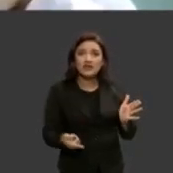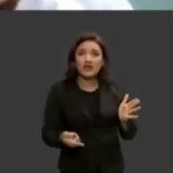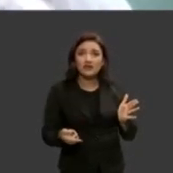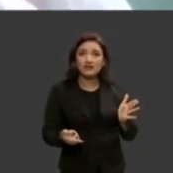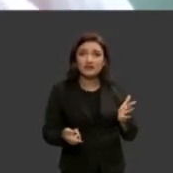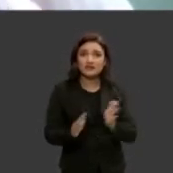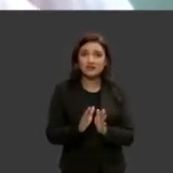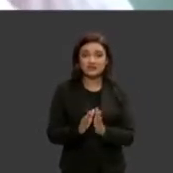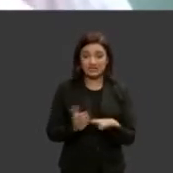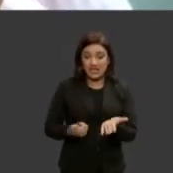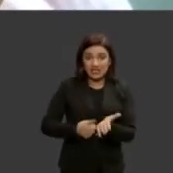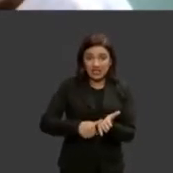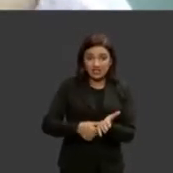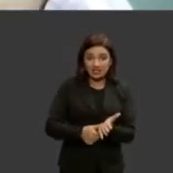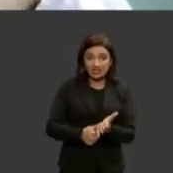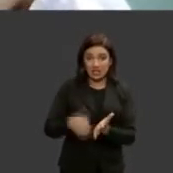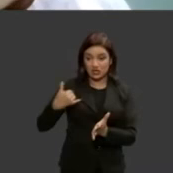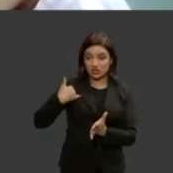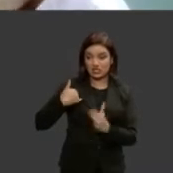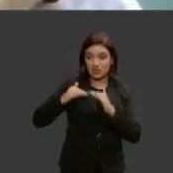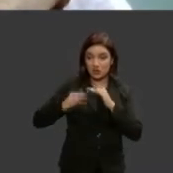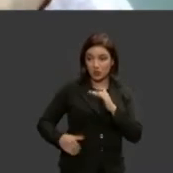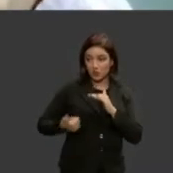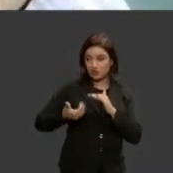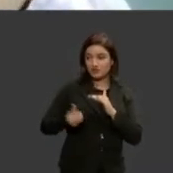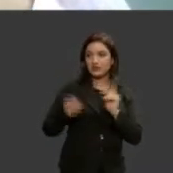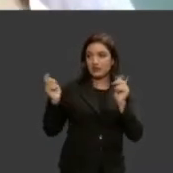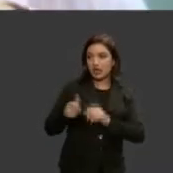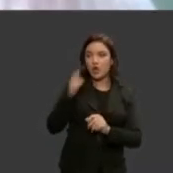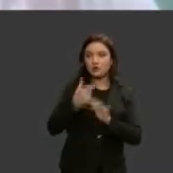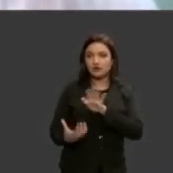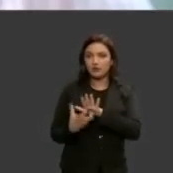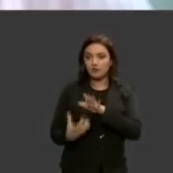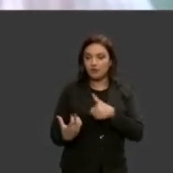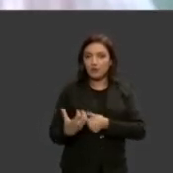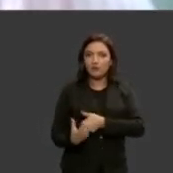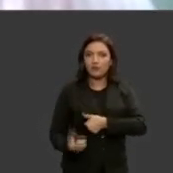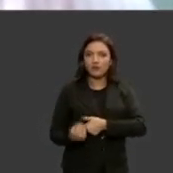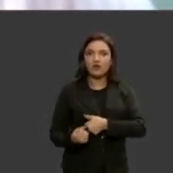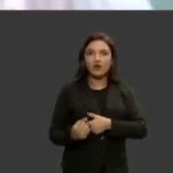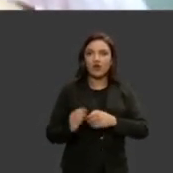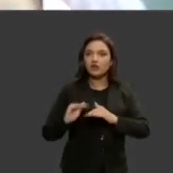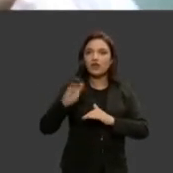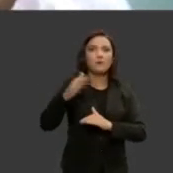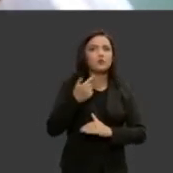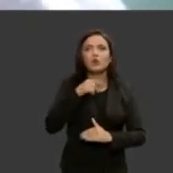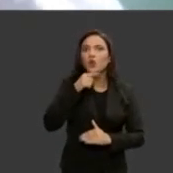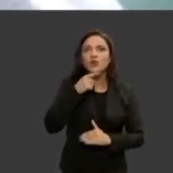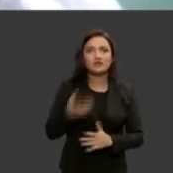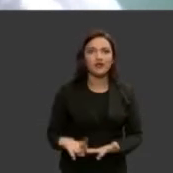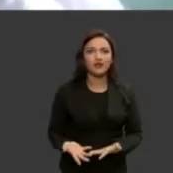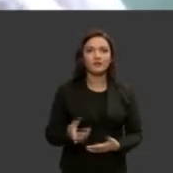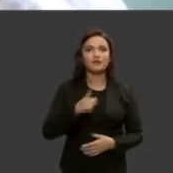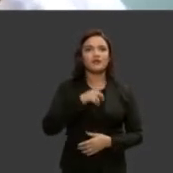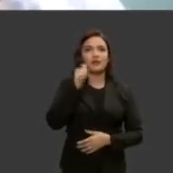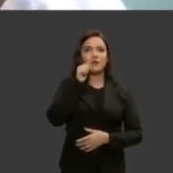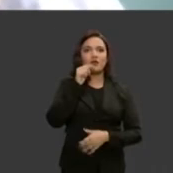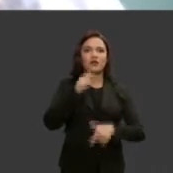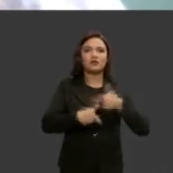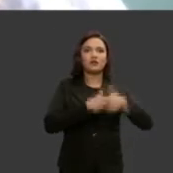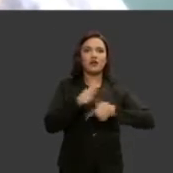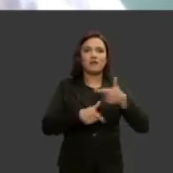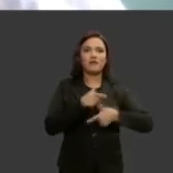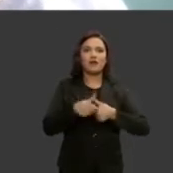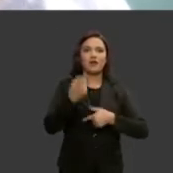não vai conseguir tirar mais eu tenho as mulheres marisqueiras que até 12 meses atrás nem a categoria de